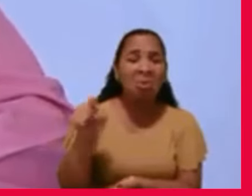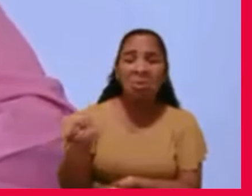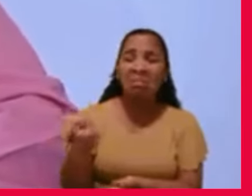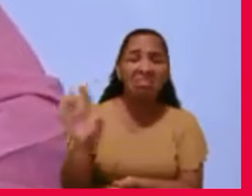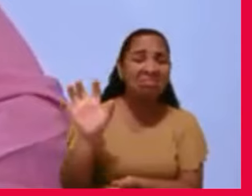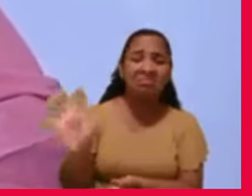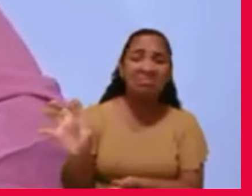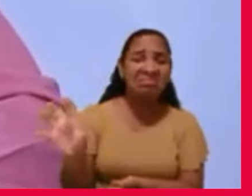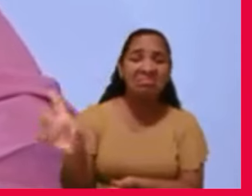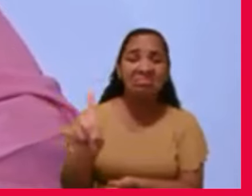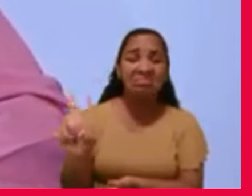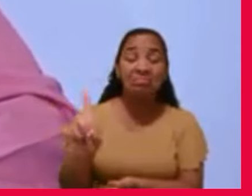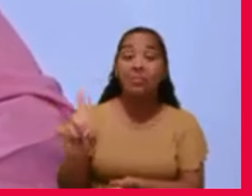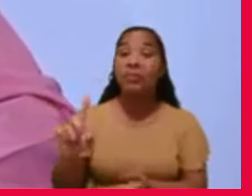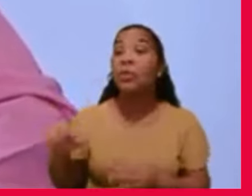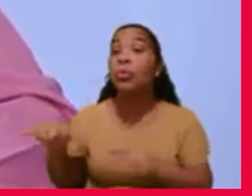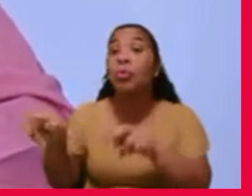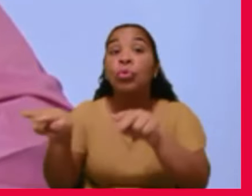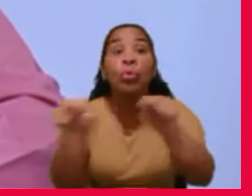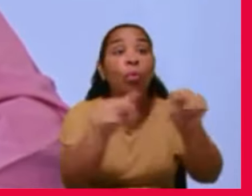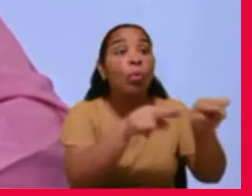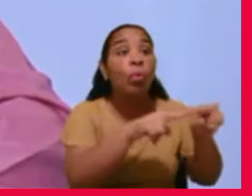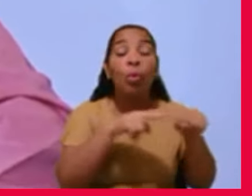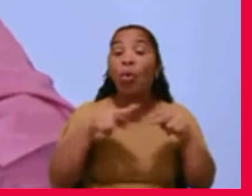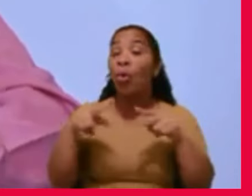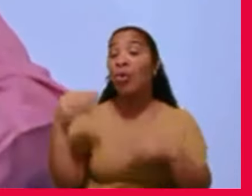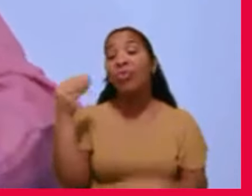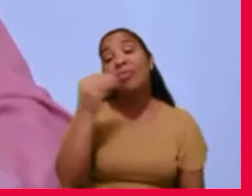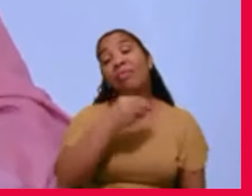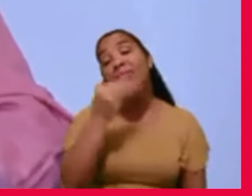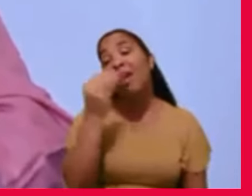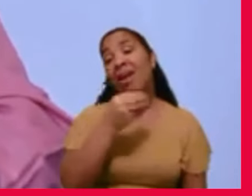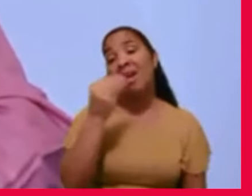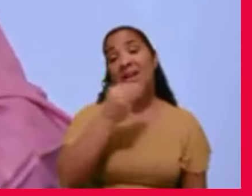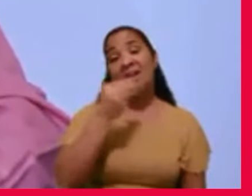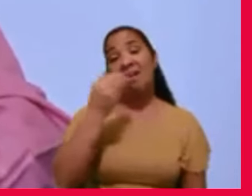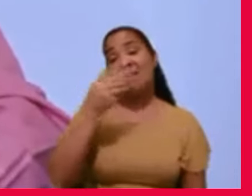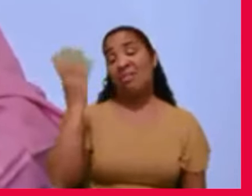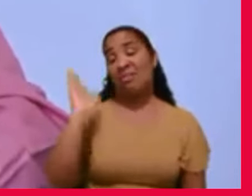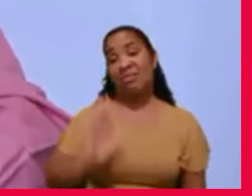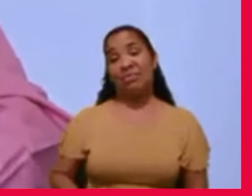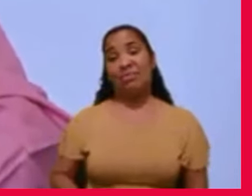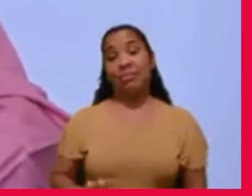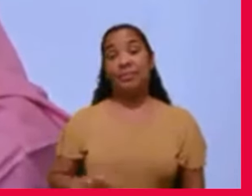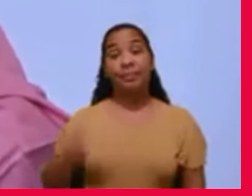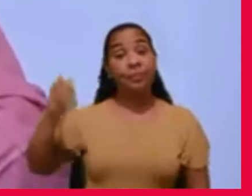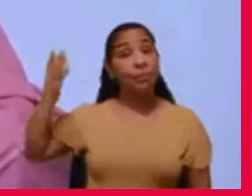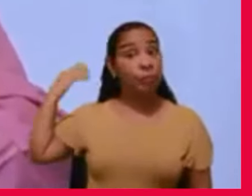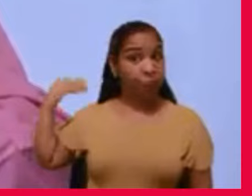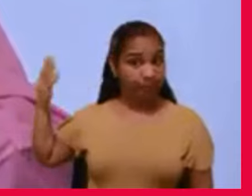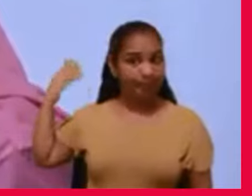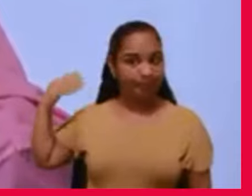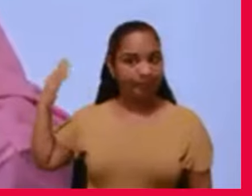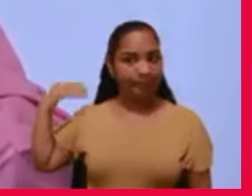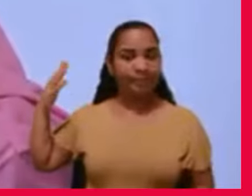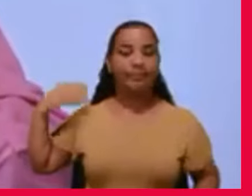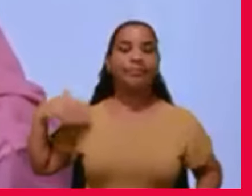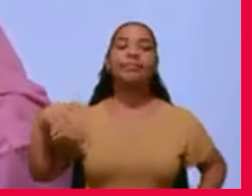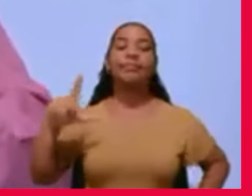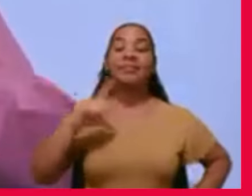somos frágeis. No passado havia uma lenda católica,